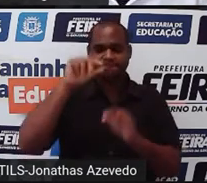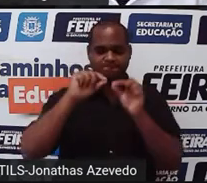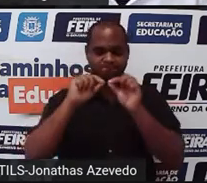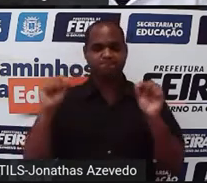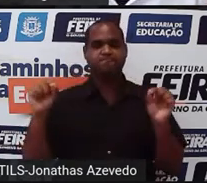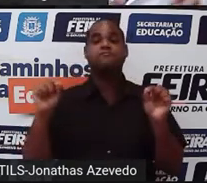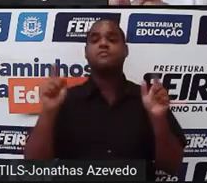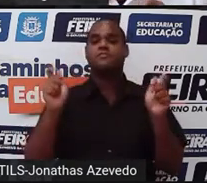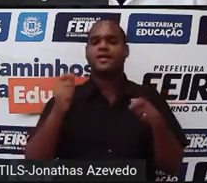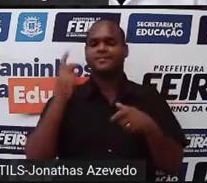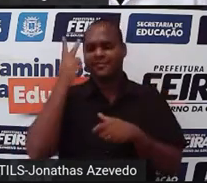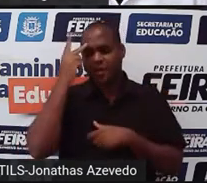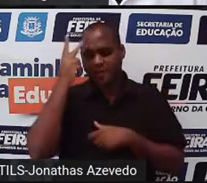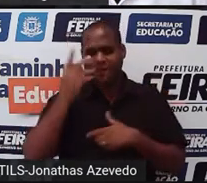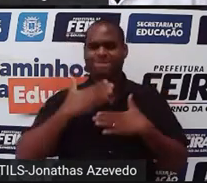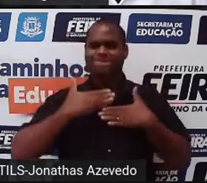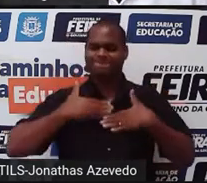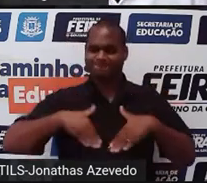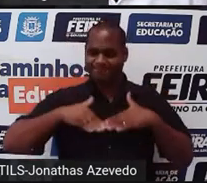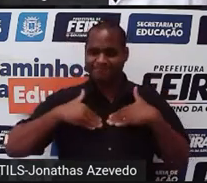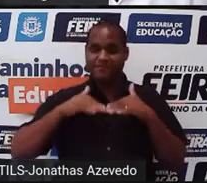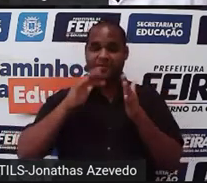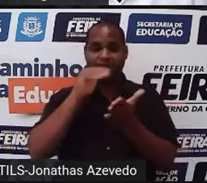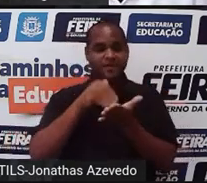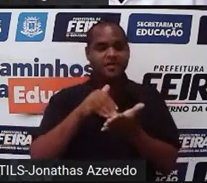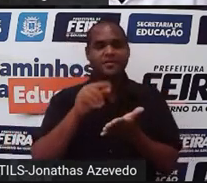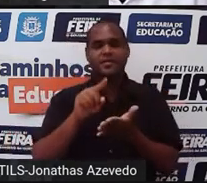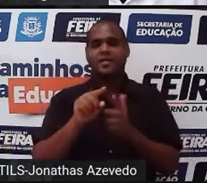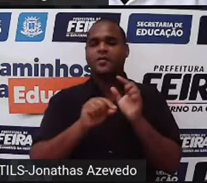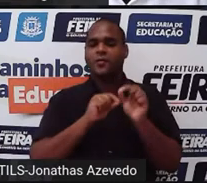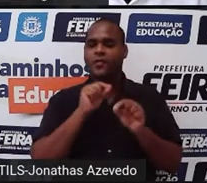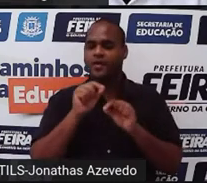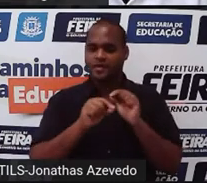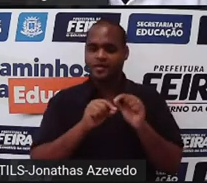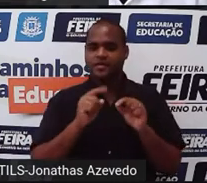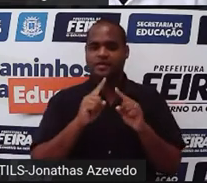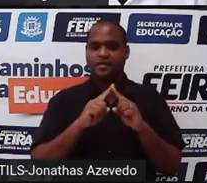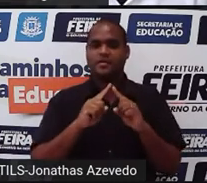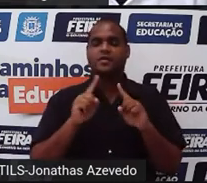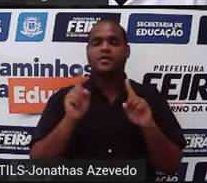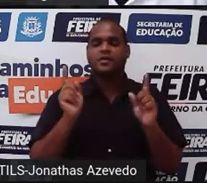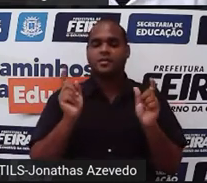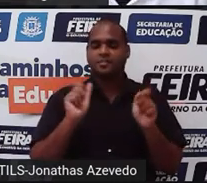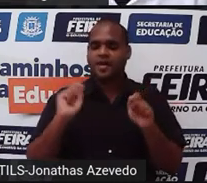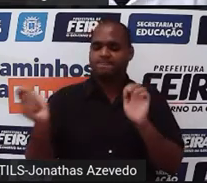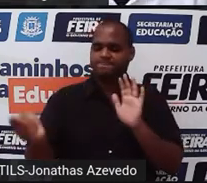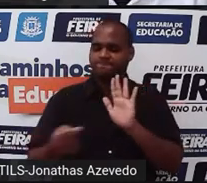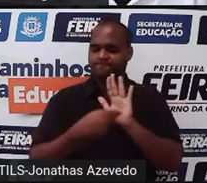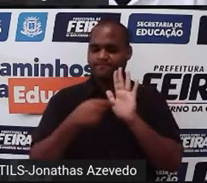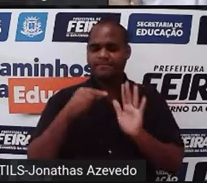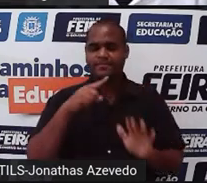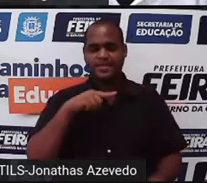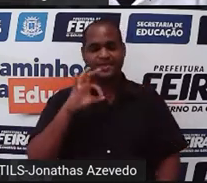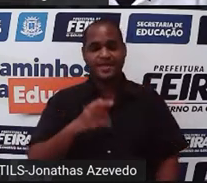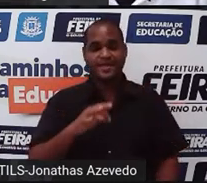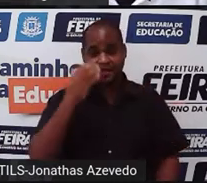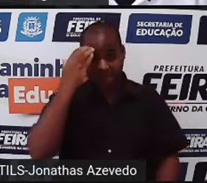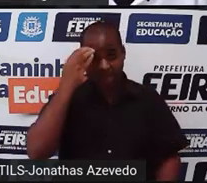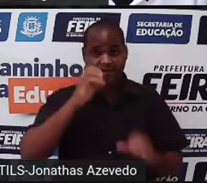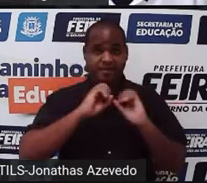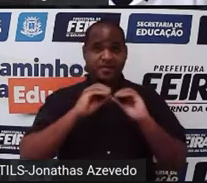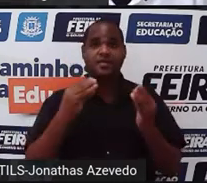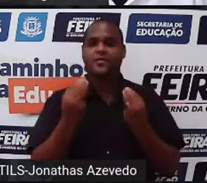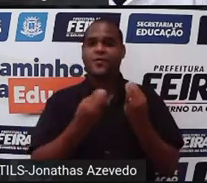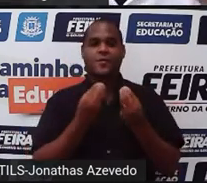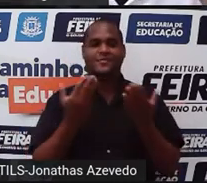tranquilo que lá no finalzinho da aula a gente vai conquistar esse objetivo aí, que é entender isso que está aí na